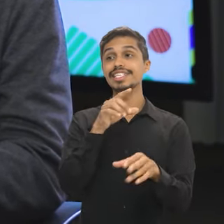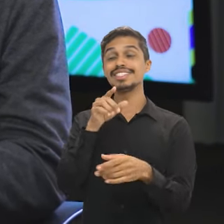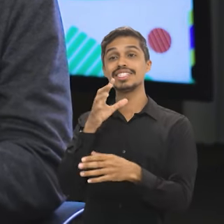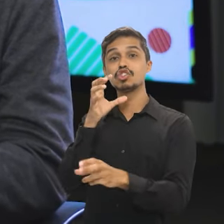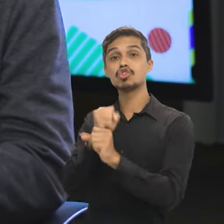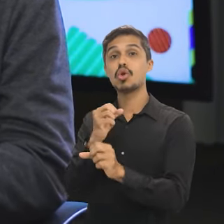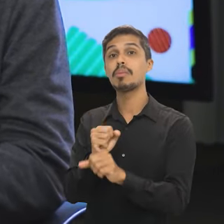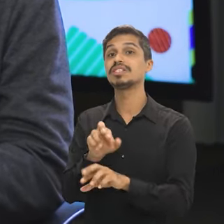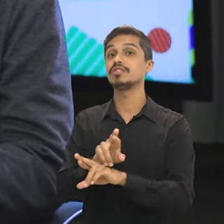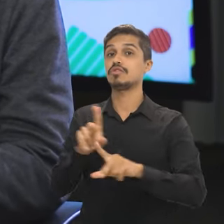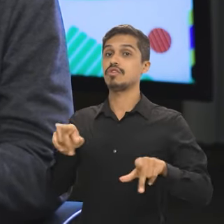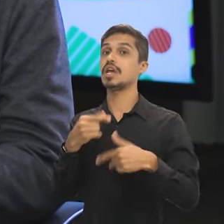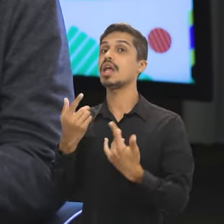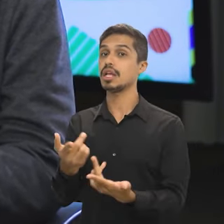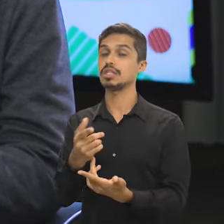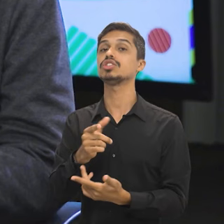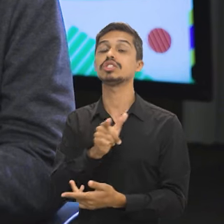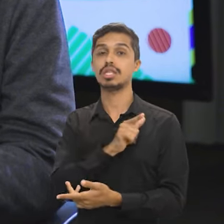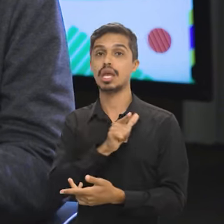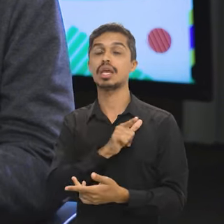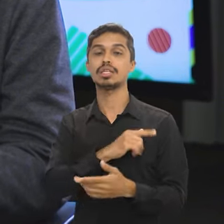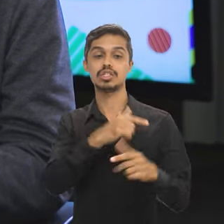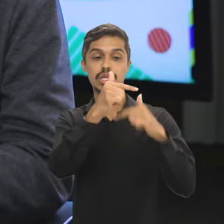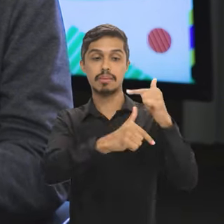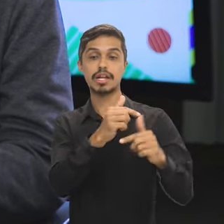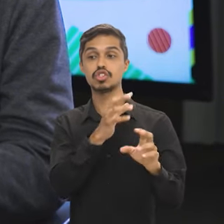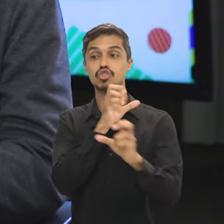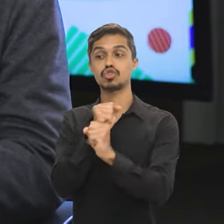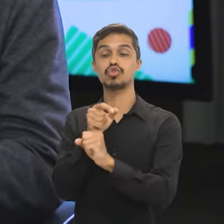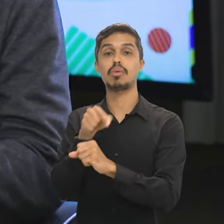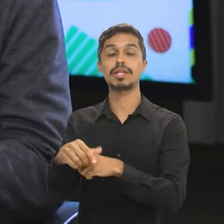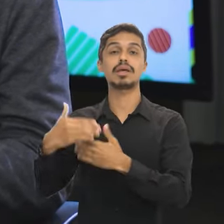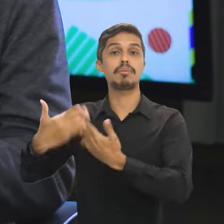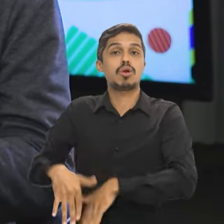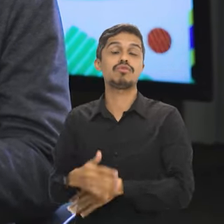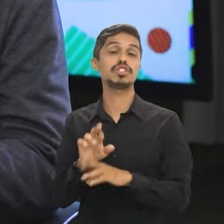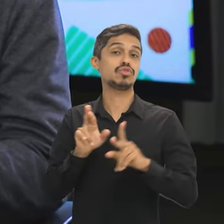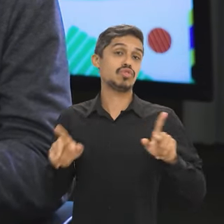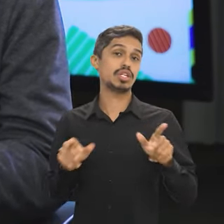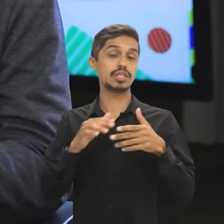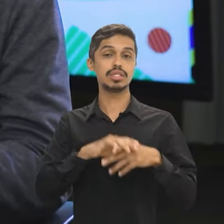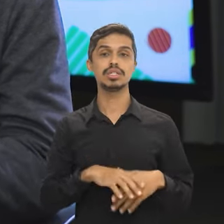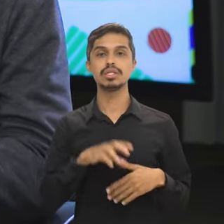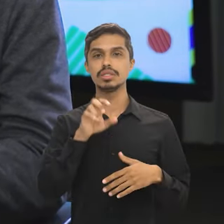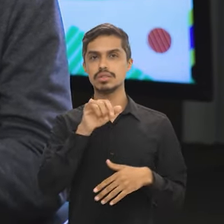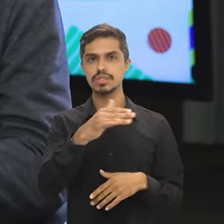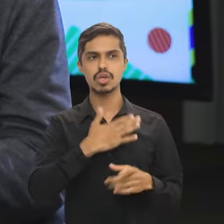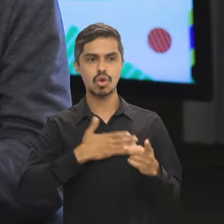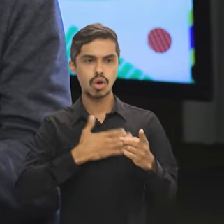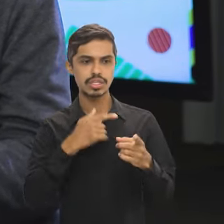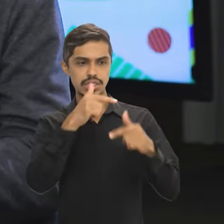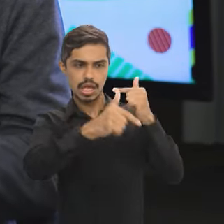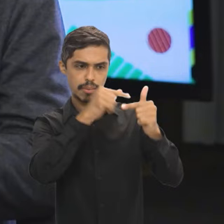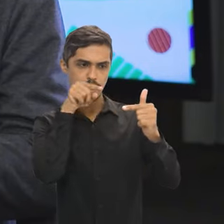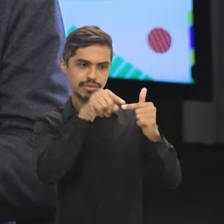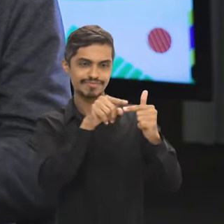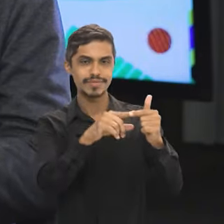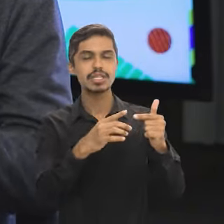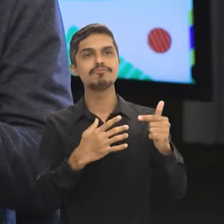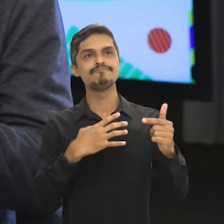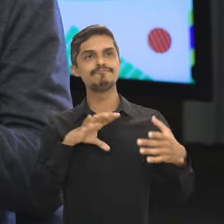dando para os diferentes conteúdos. Então, se você tem um cargo no qual você mais deseja entrar, é bom você focar